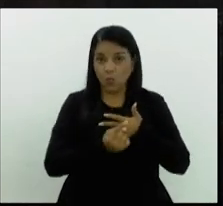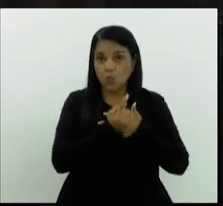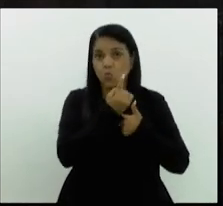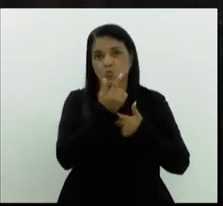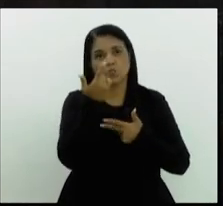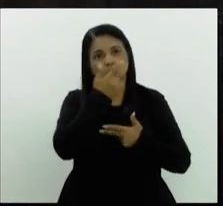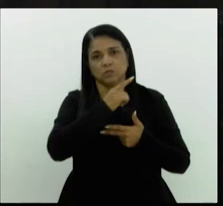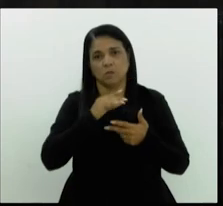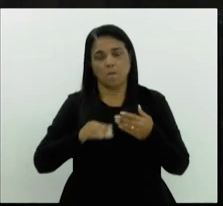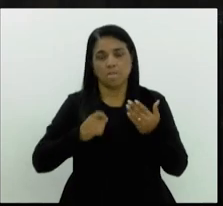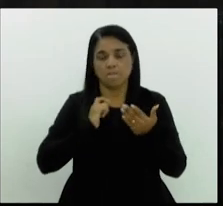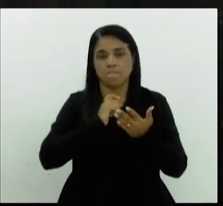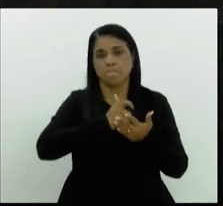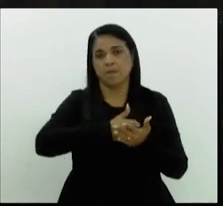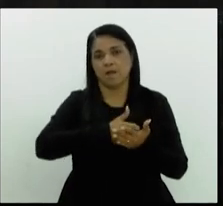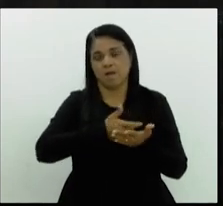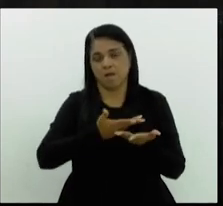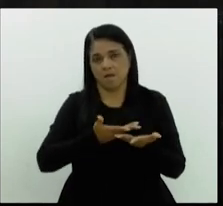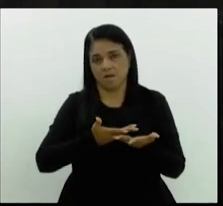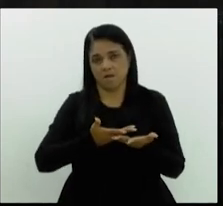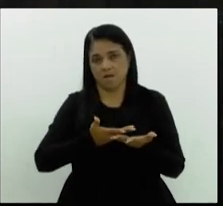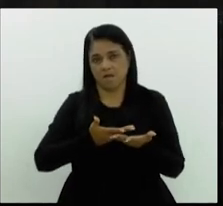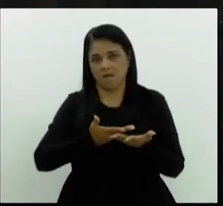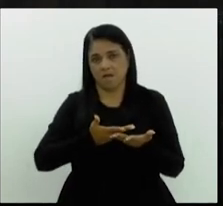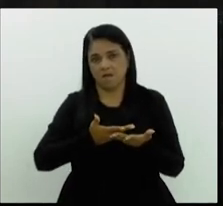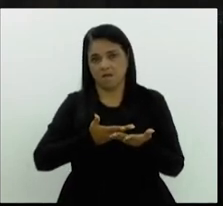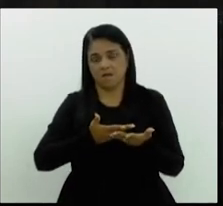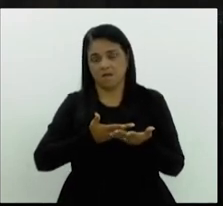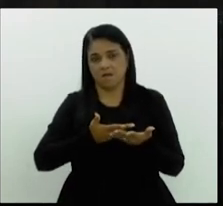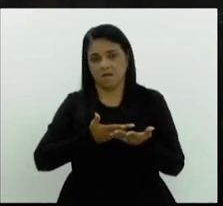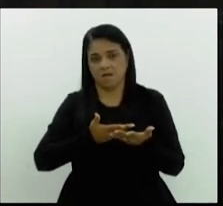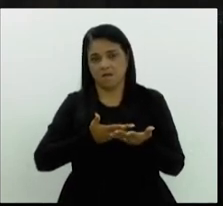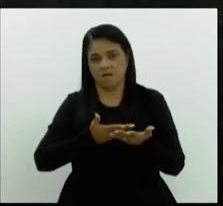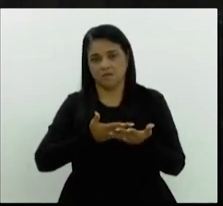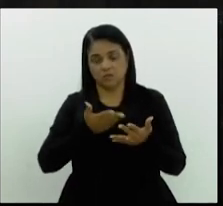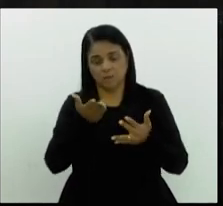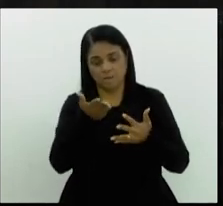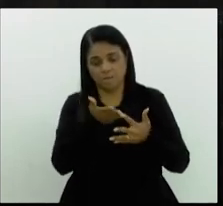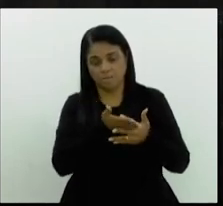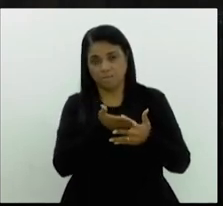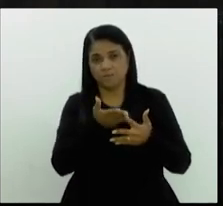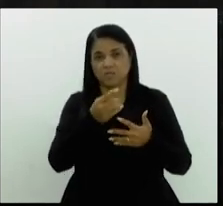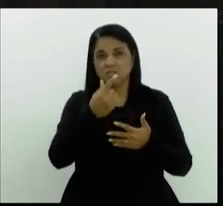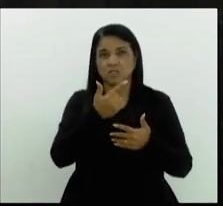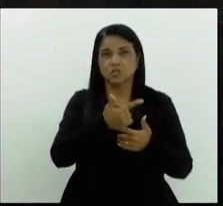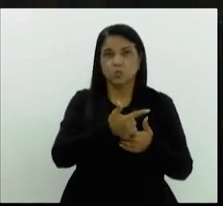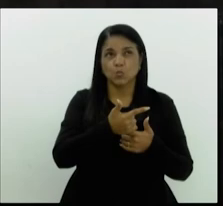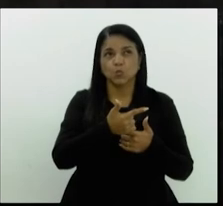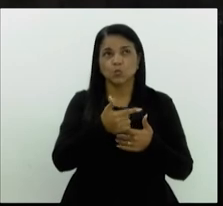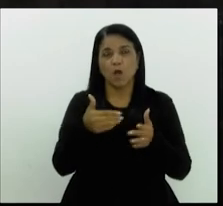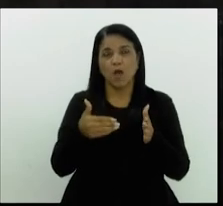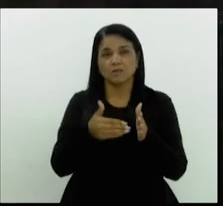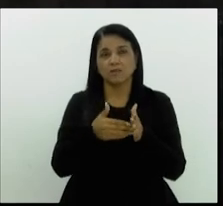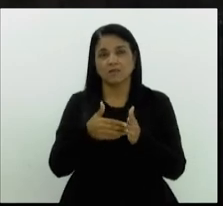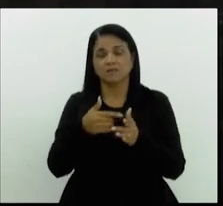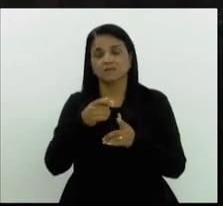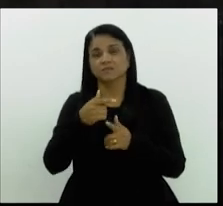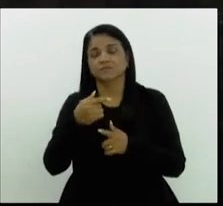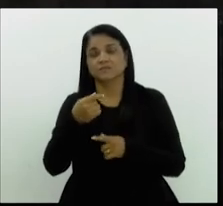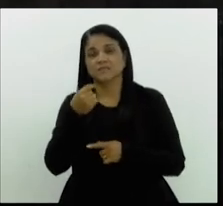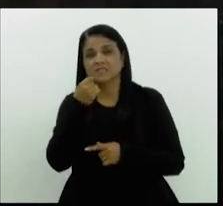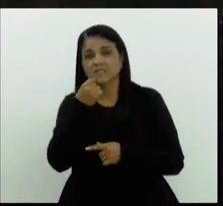segunda e terceira parcelas daquele período de setembro de 2017 a 31 de dezembro de 2021.